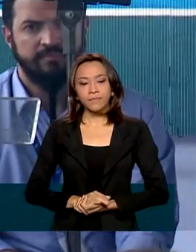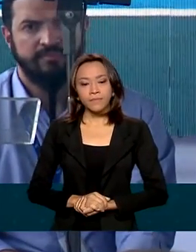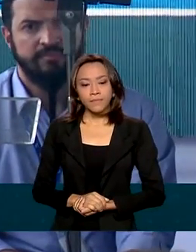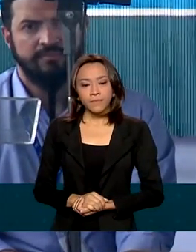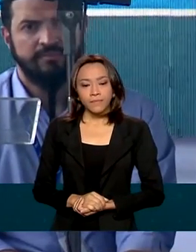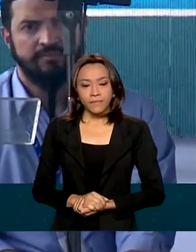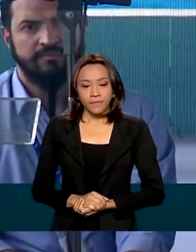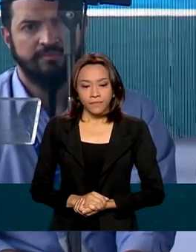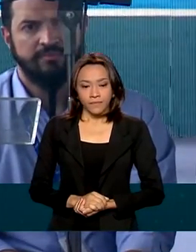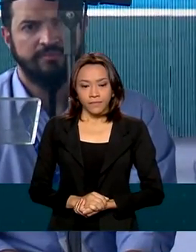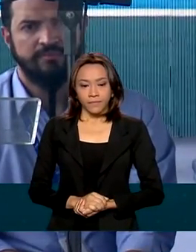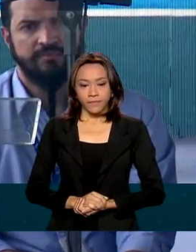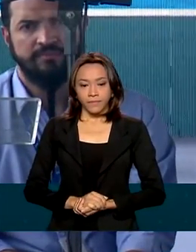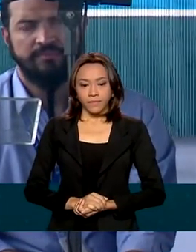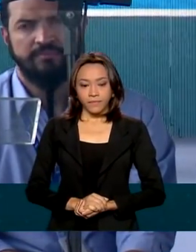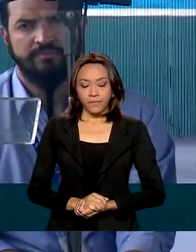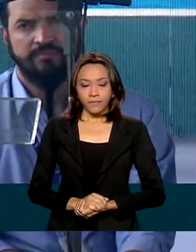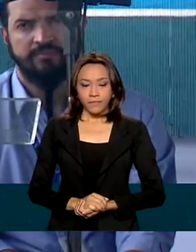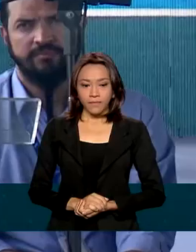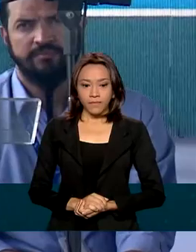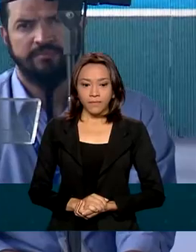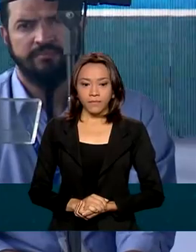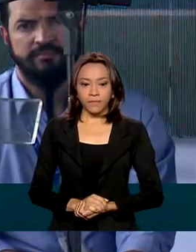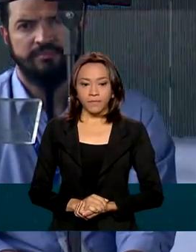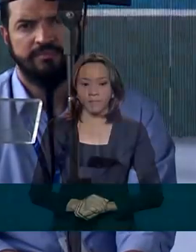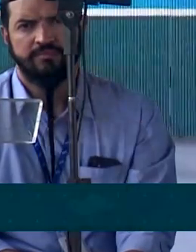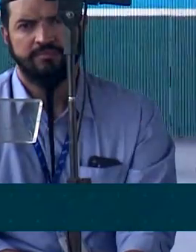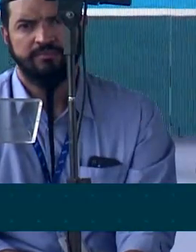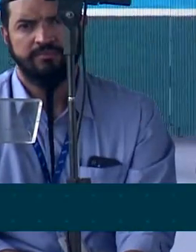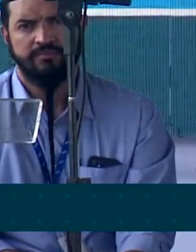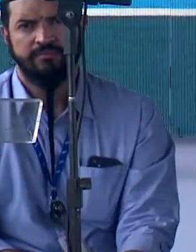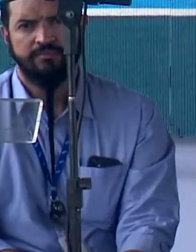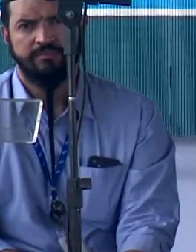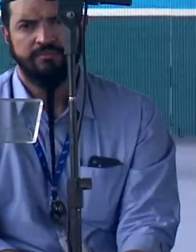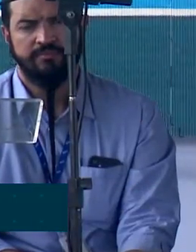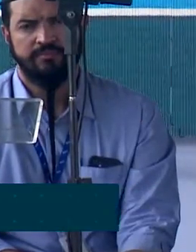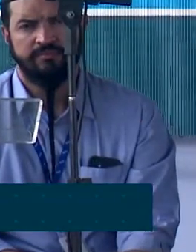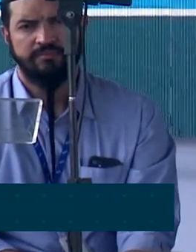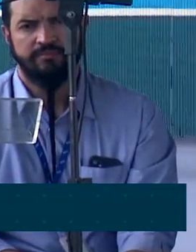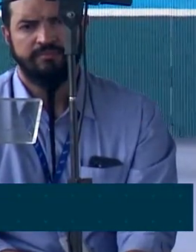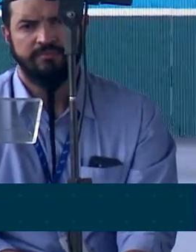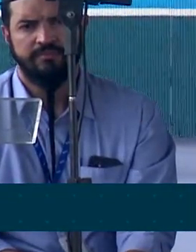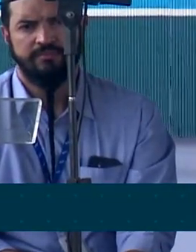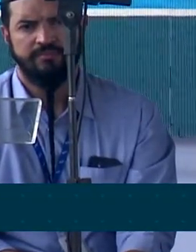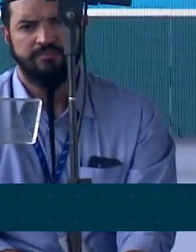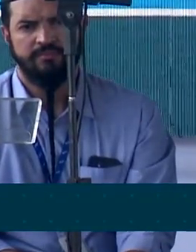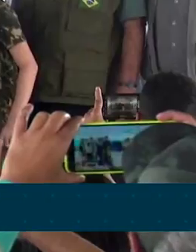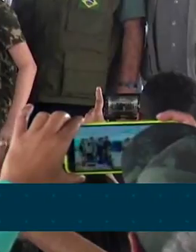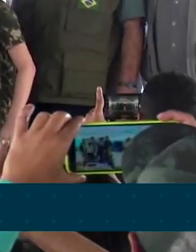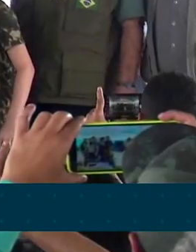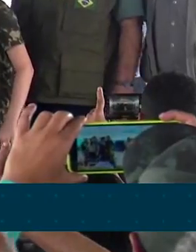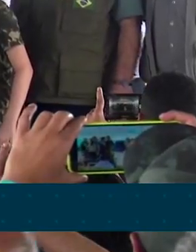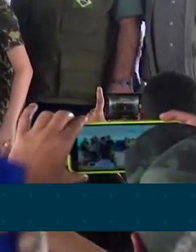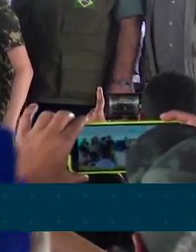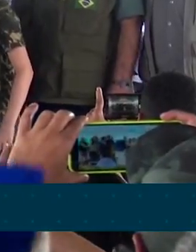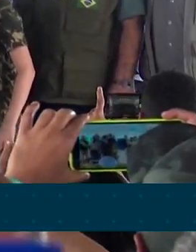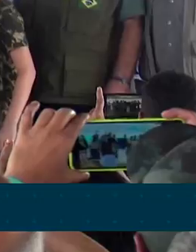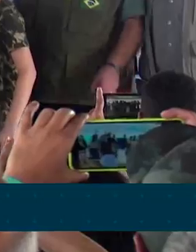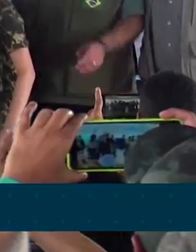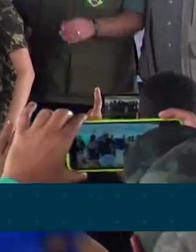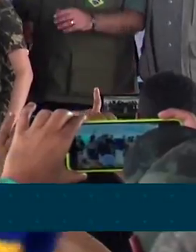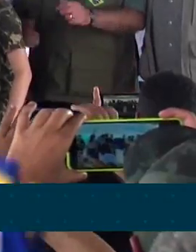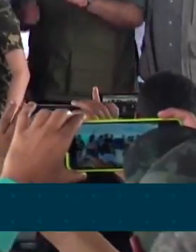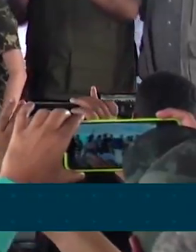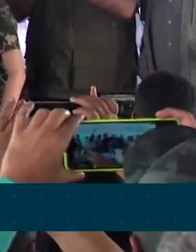que é a maior tragédia que esse país tem do ponto de vista ambiental. 100 milhões de brasileiros sem tratamento de esgoto. Também nesta quinta